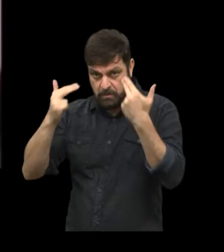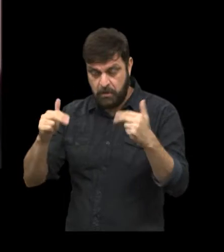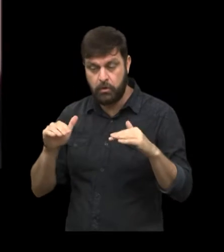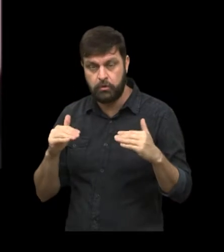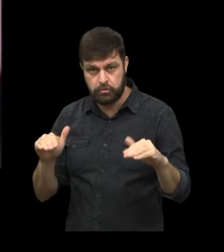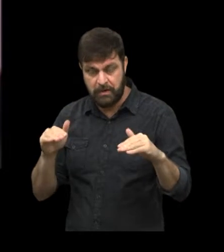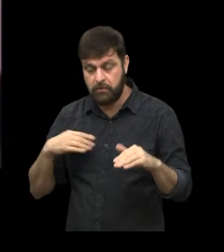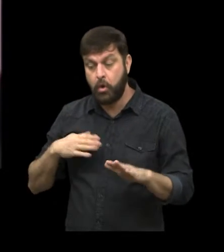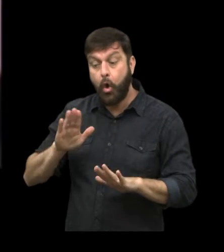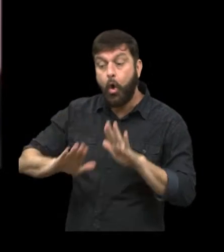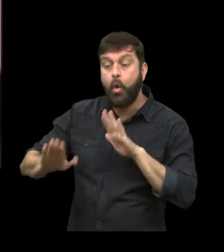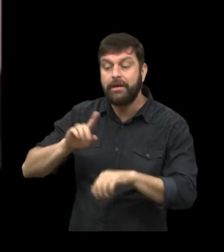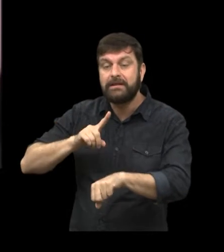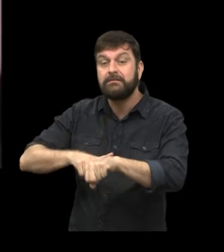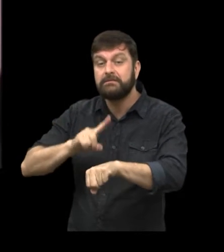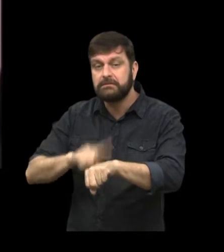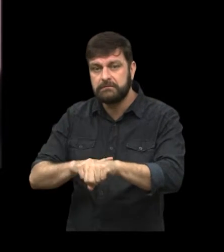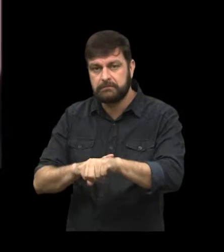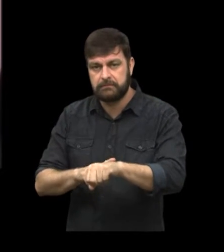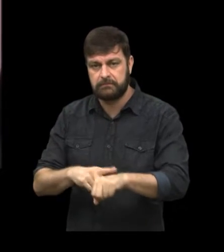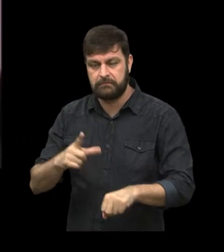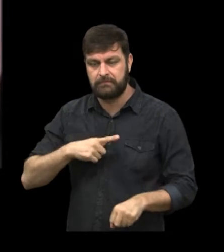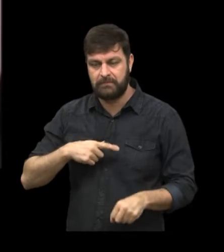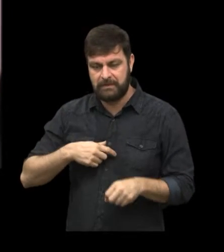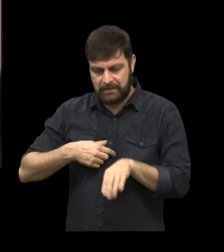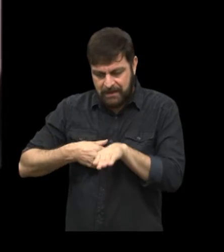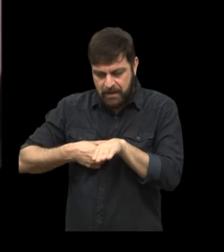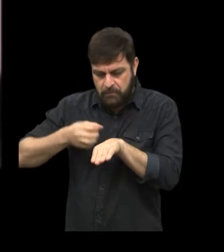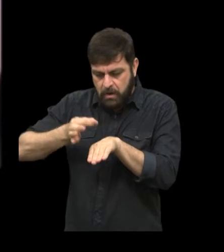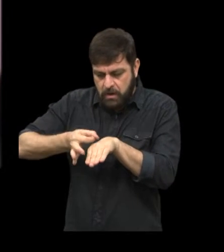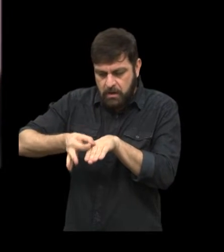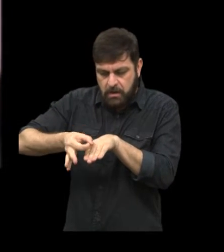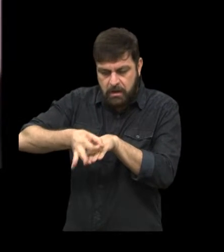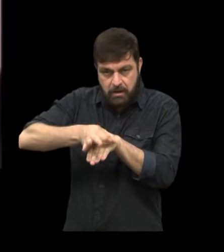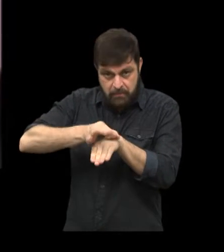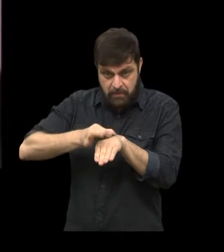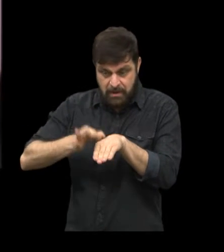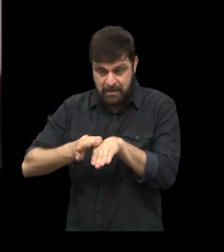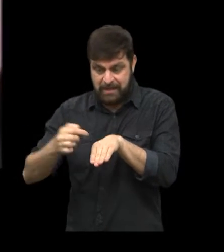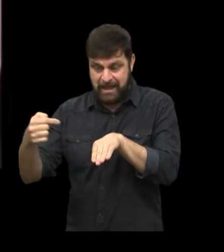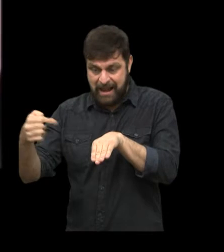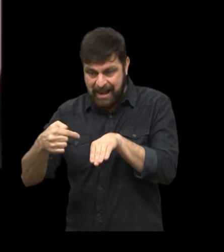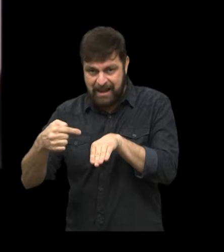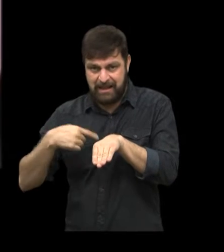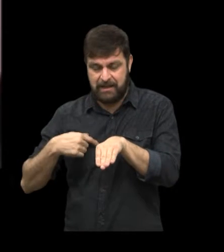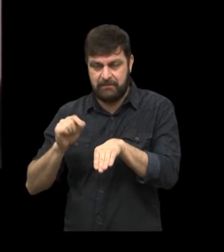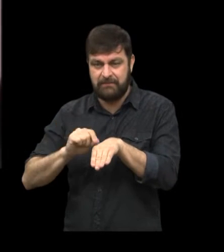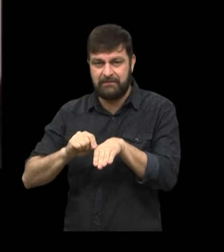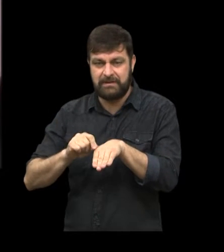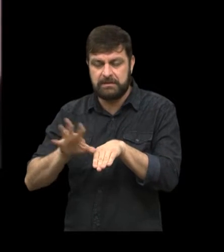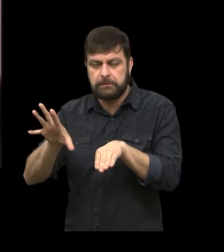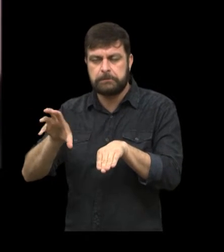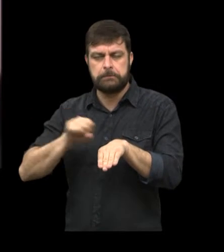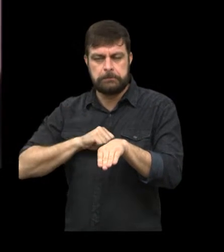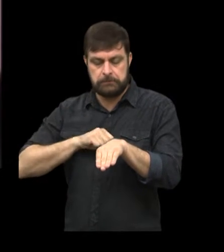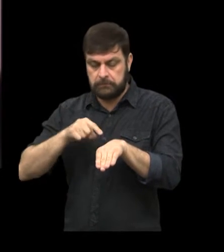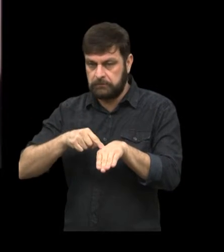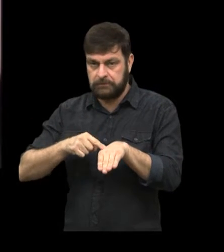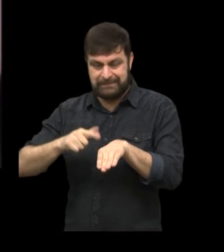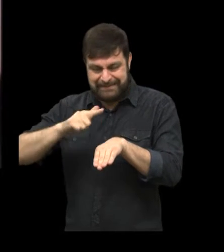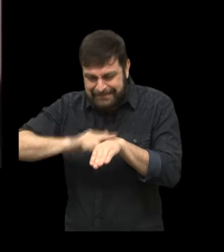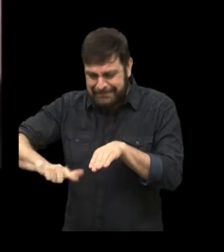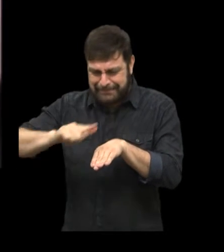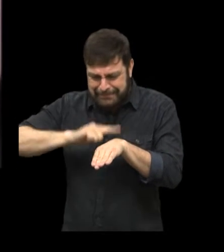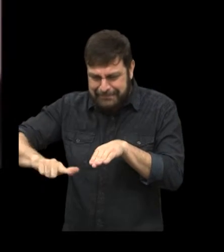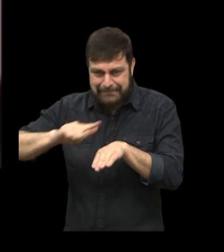Qual é o único cuidado que tem que ter nesse momento? Tem umas papilas, umas verruguinhas no fundo da língua, responsáveis por sentir o gosto amargo. Não pode